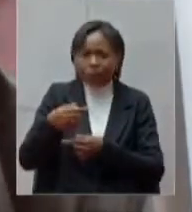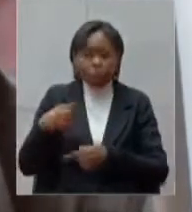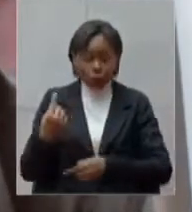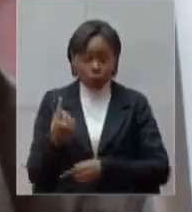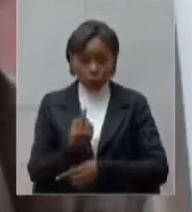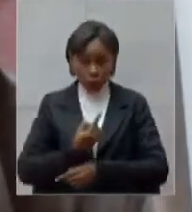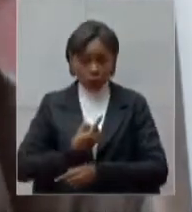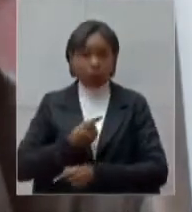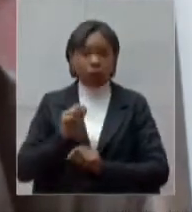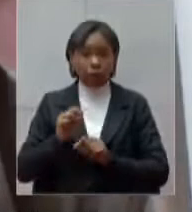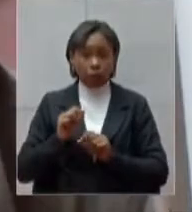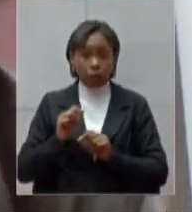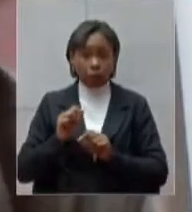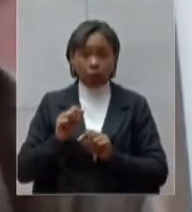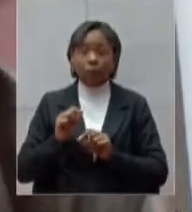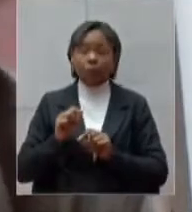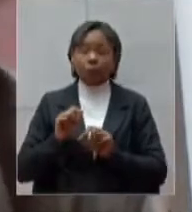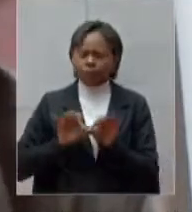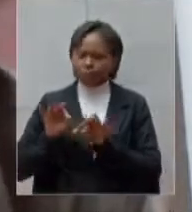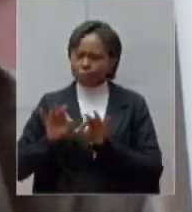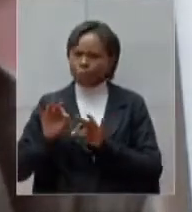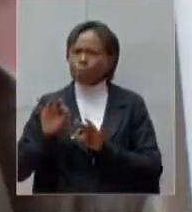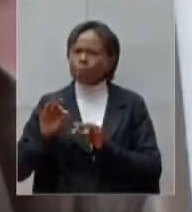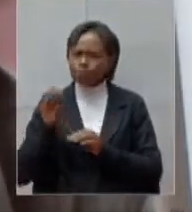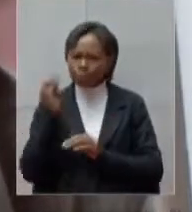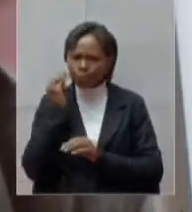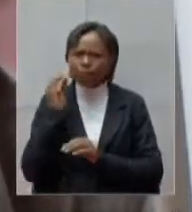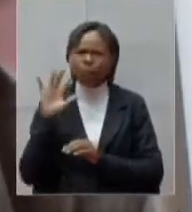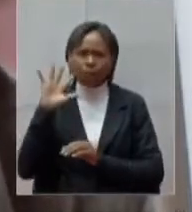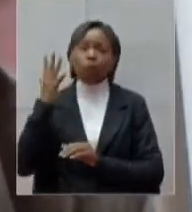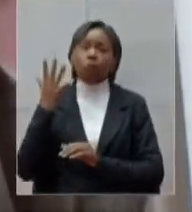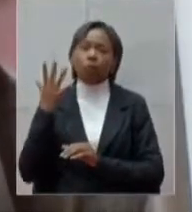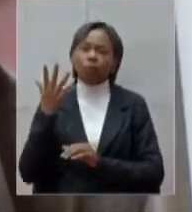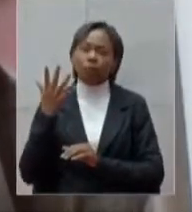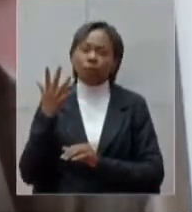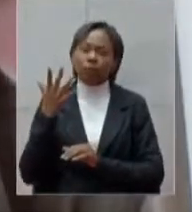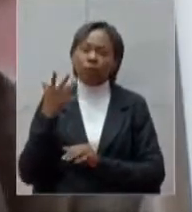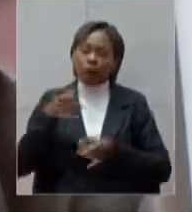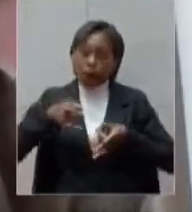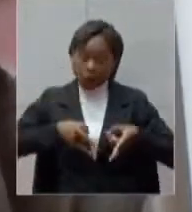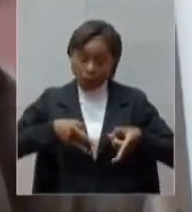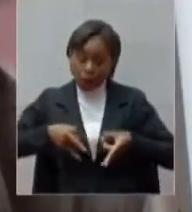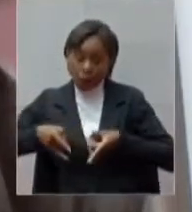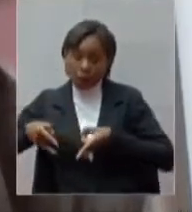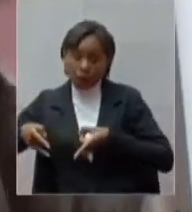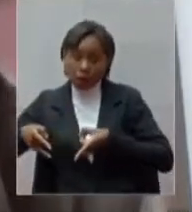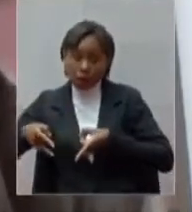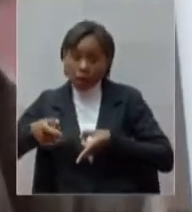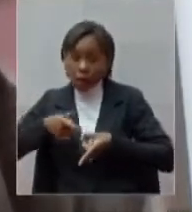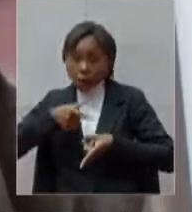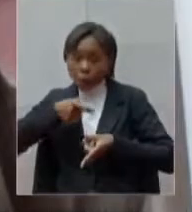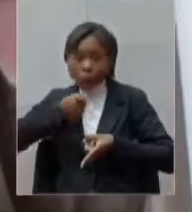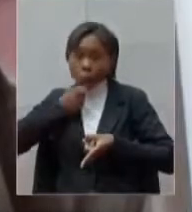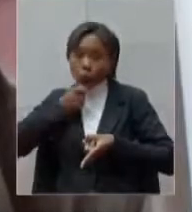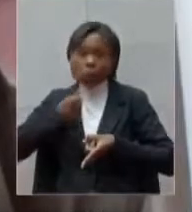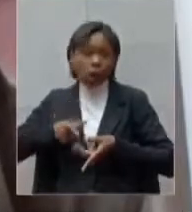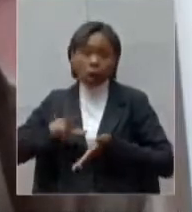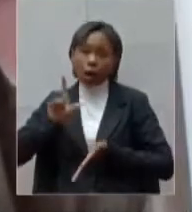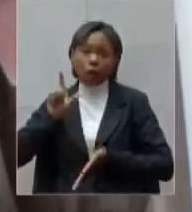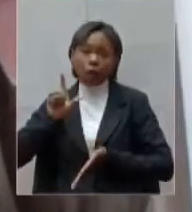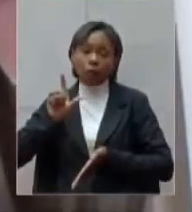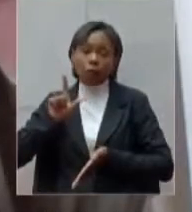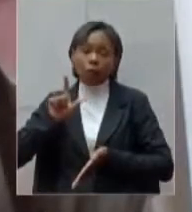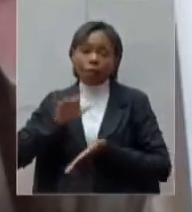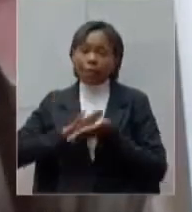já colapsado utilizamos leitos que ainda sequer estavam habilitados para poder prestar assistência